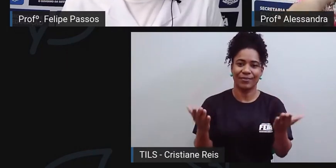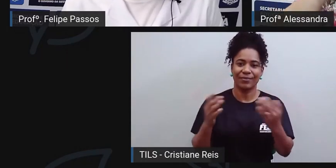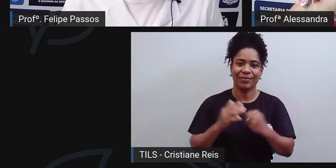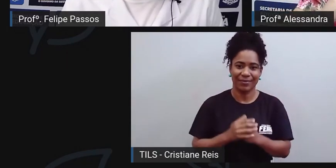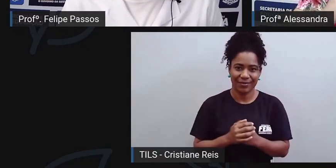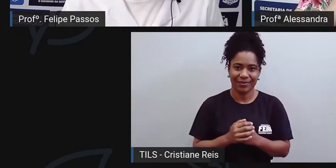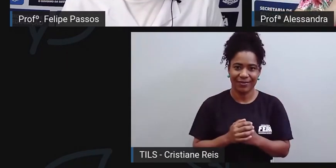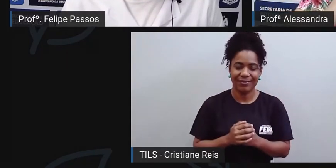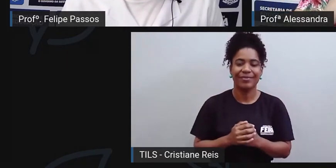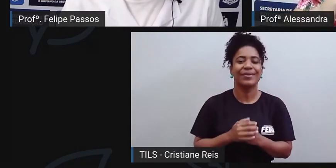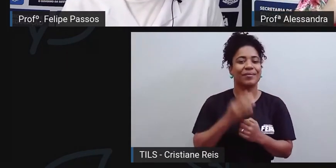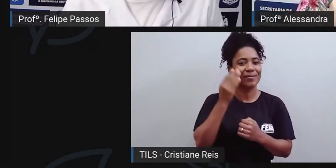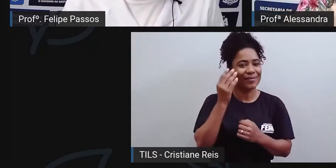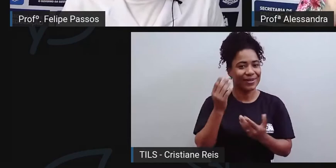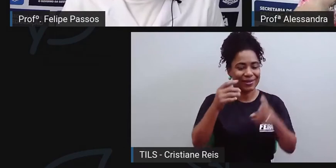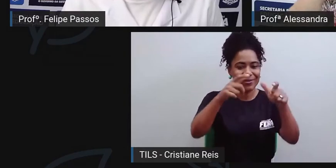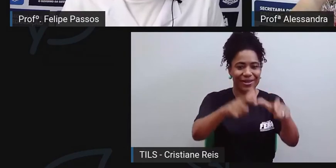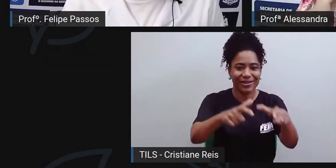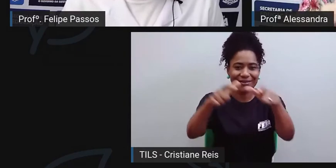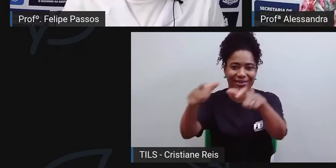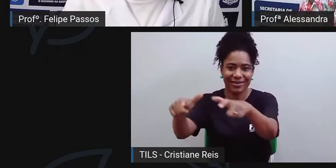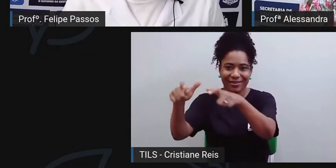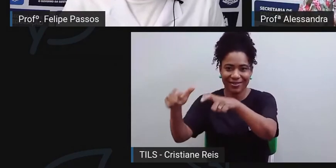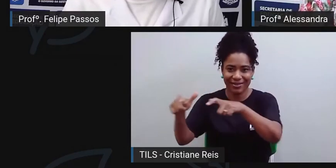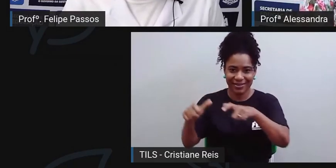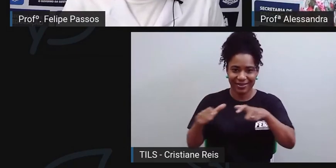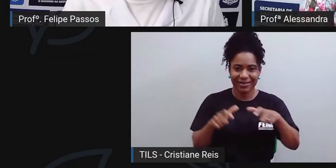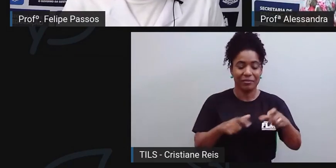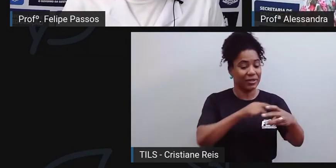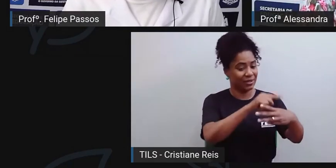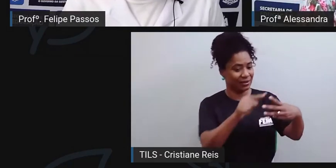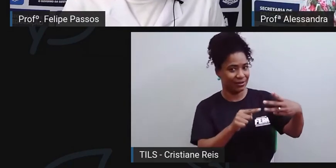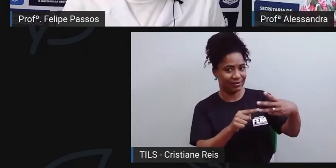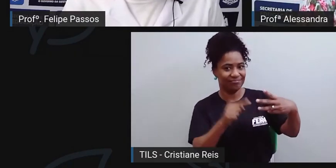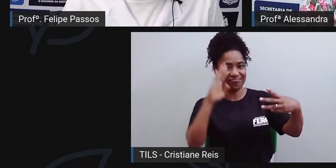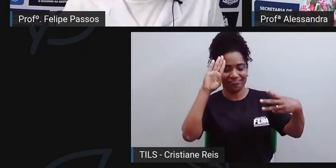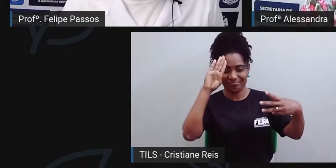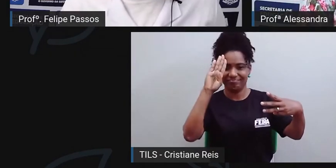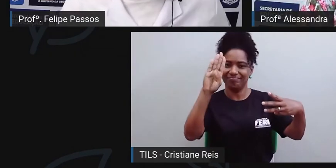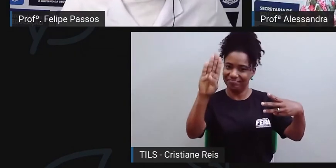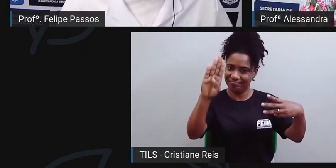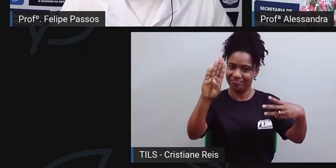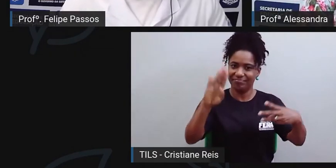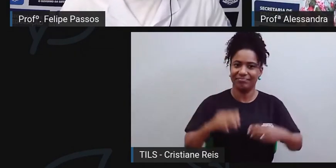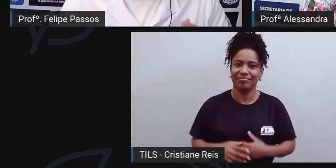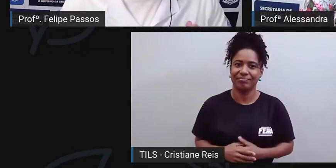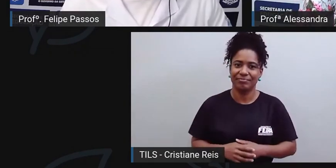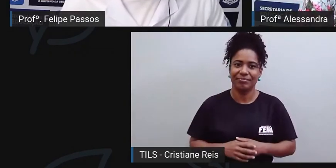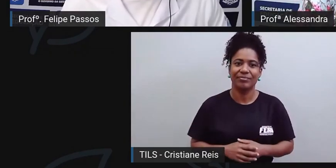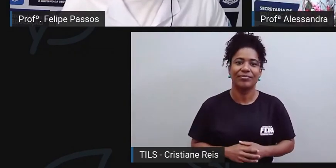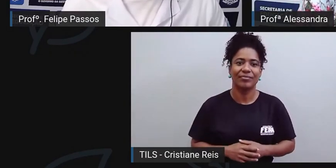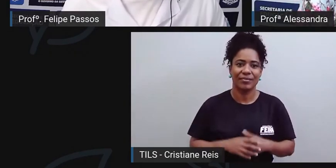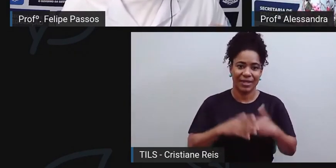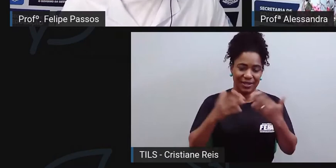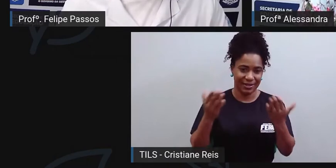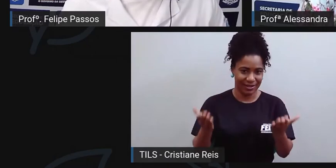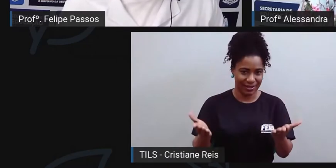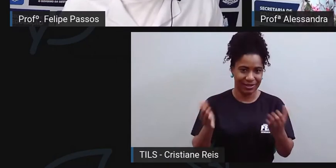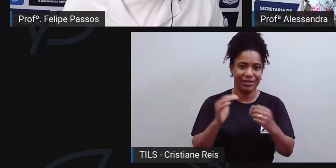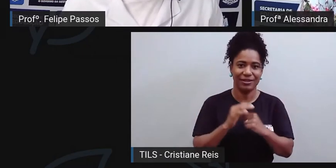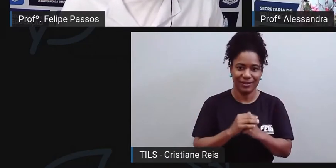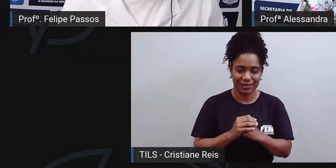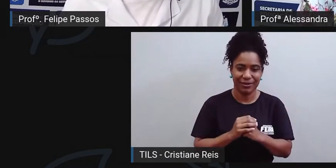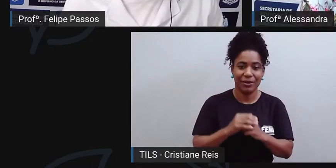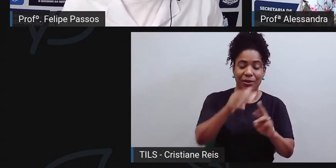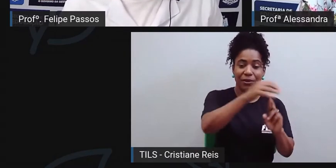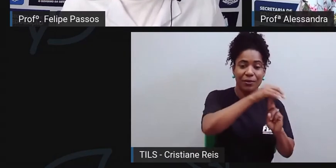escada, elas estariam em um degrau abaixo dessas outras que eu citei aqui. Seria por uma questão de volume, compra e venda, volume